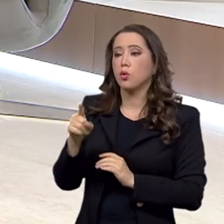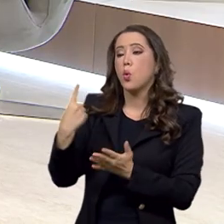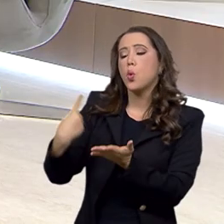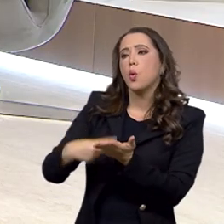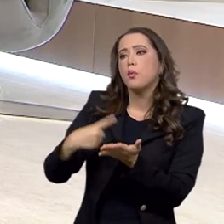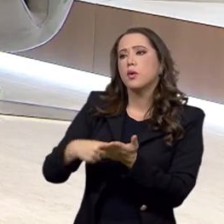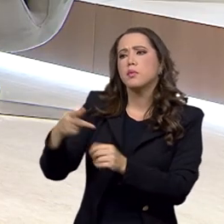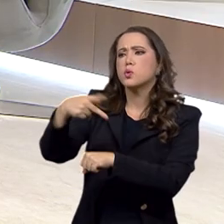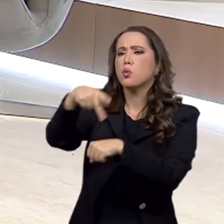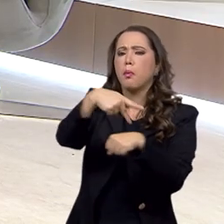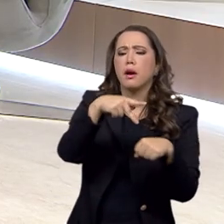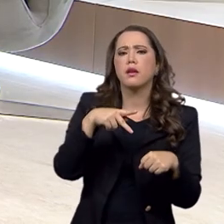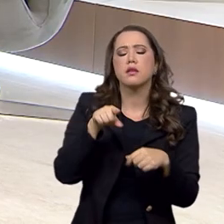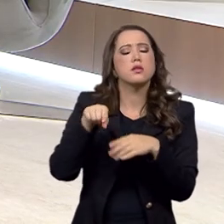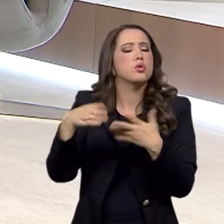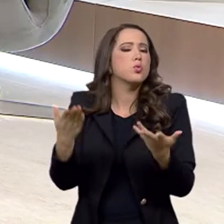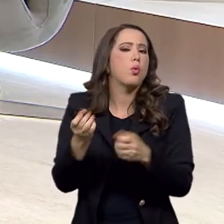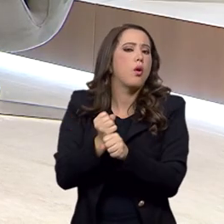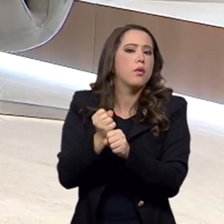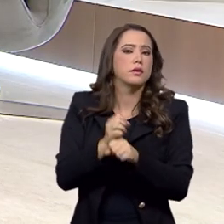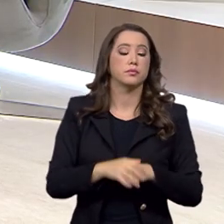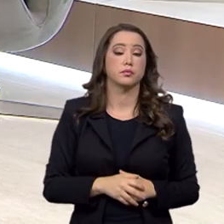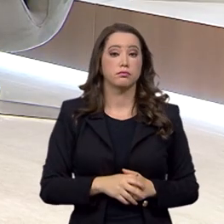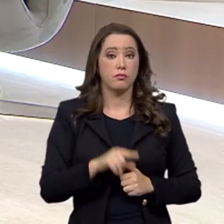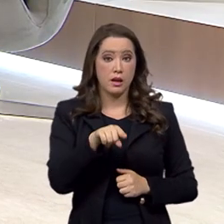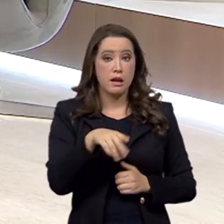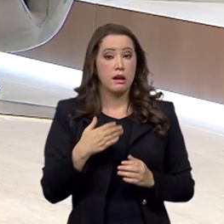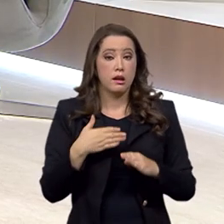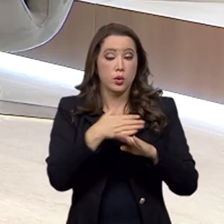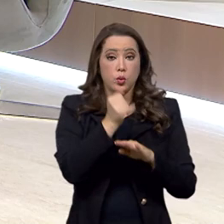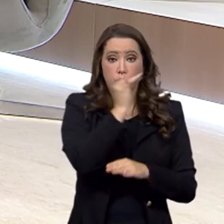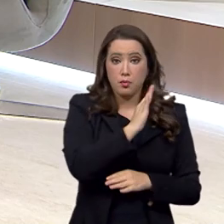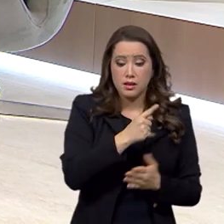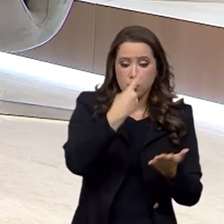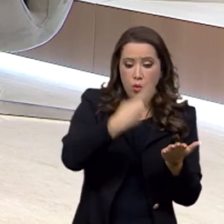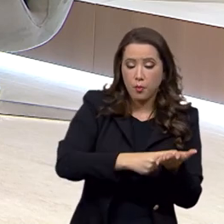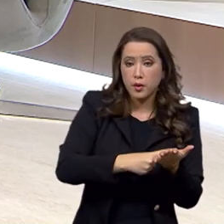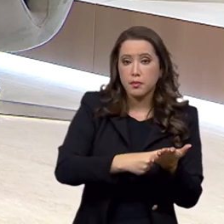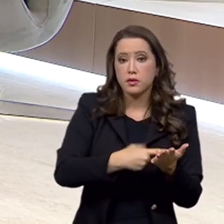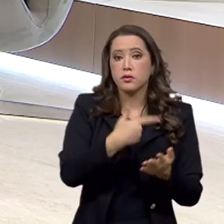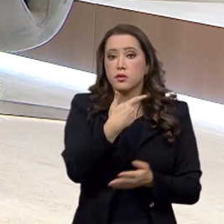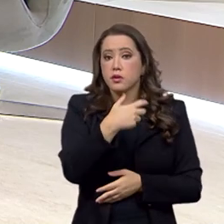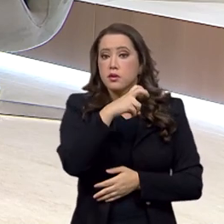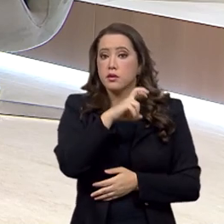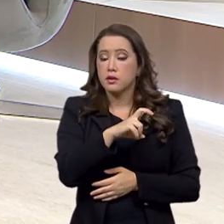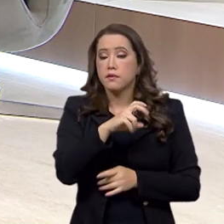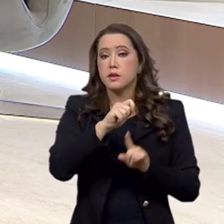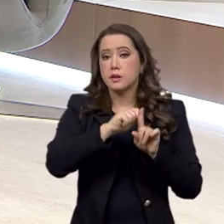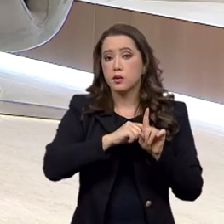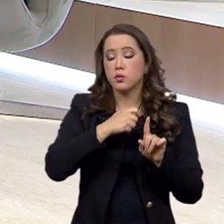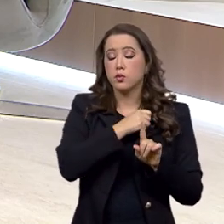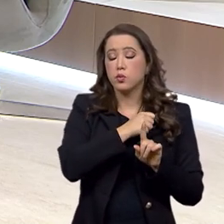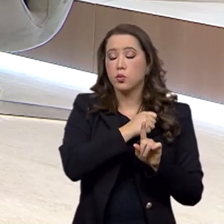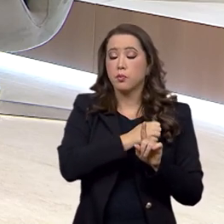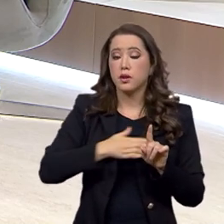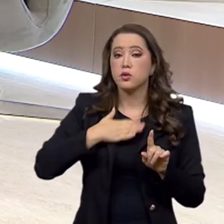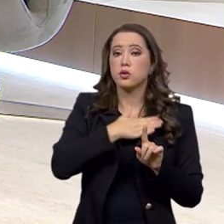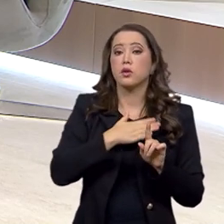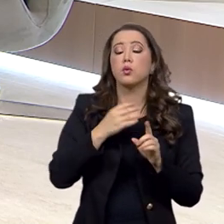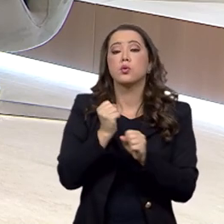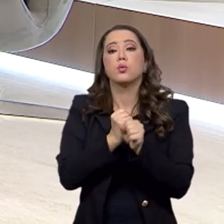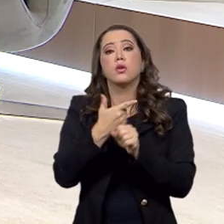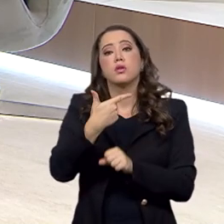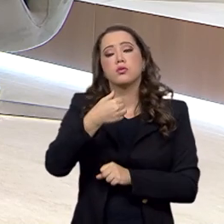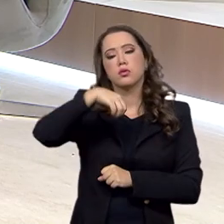secretário? Perdão. Ela foi incorporada ao Brasil definitivamente em 25 de agosto de 2009,